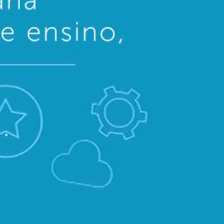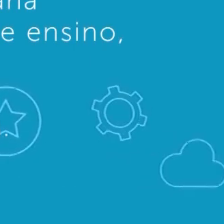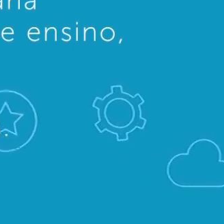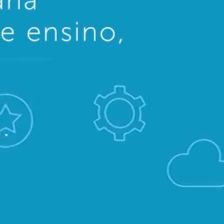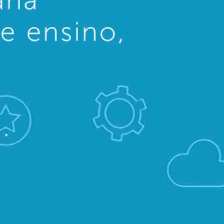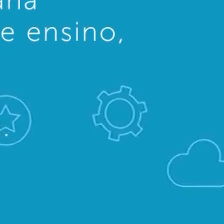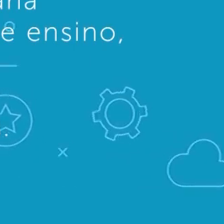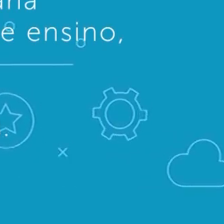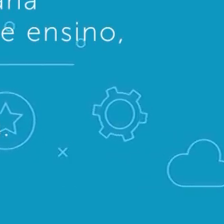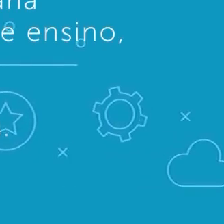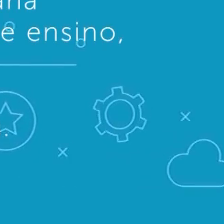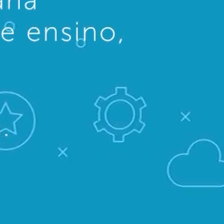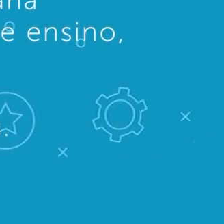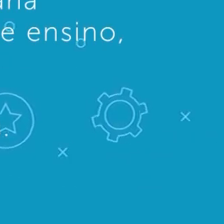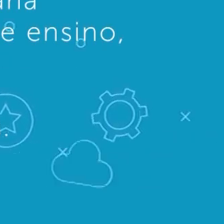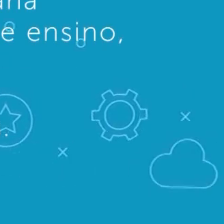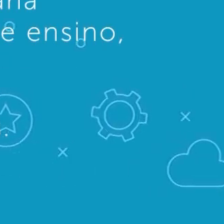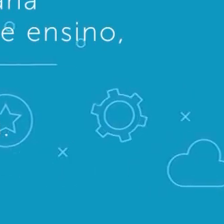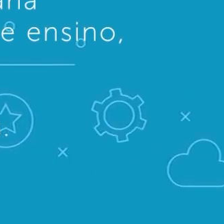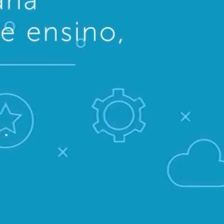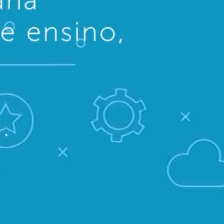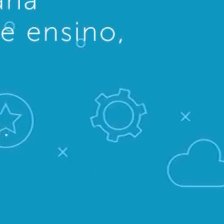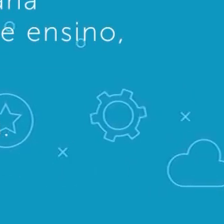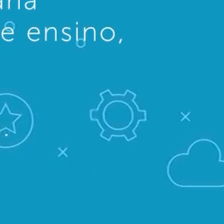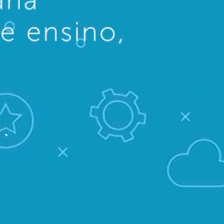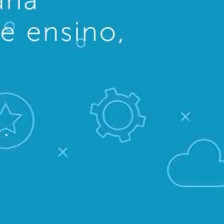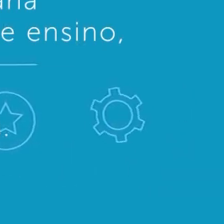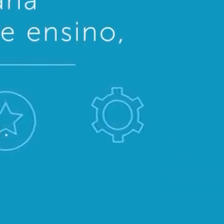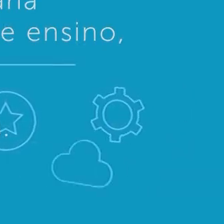Quintena Coelho